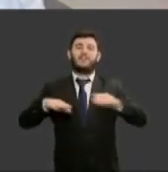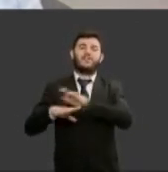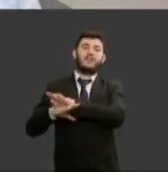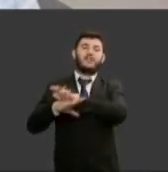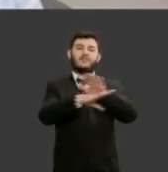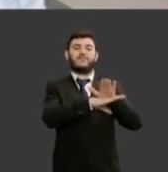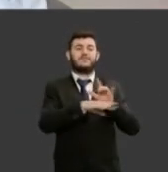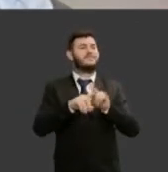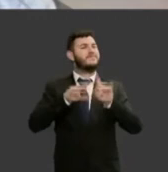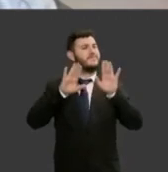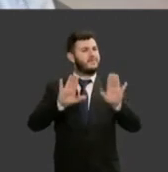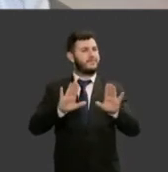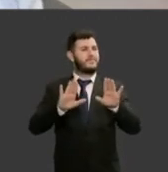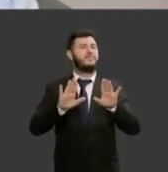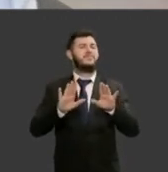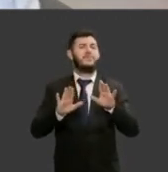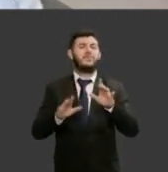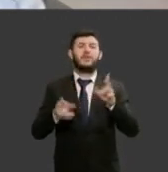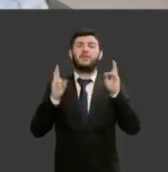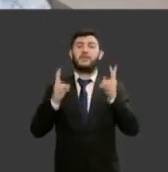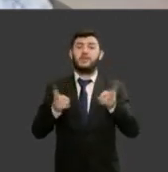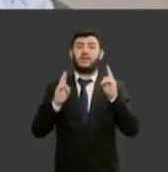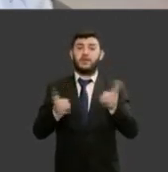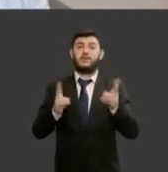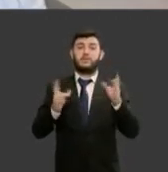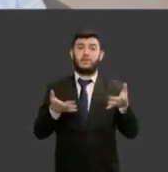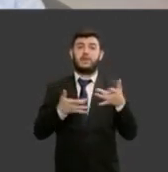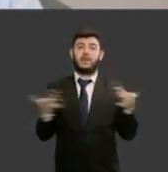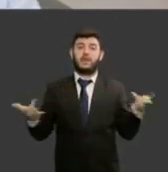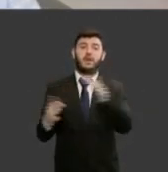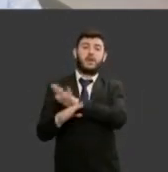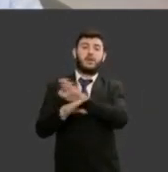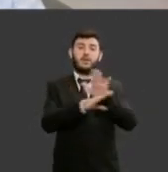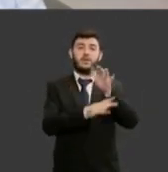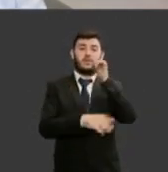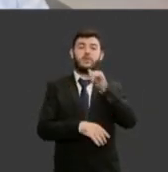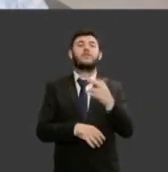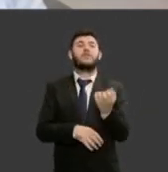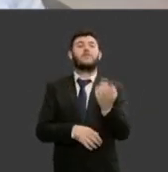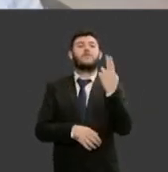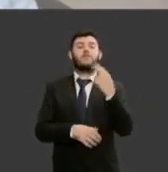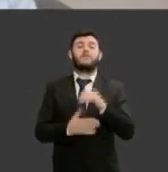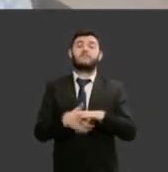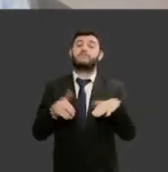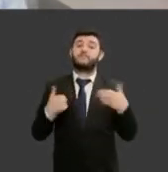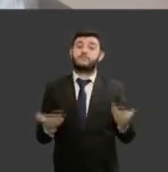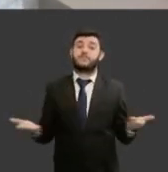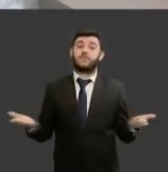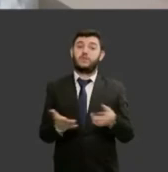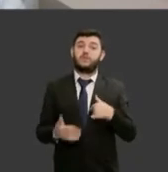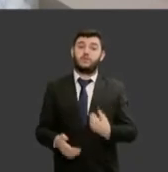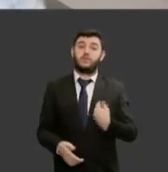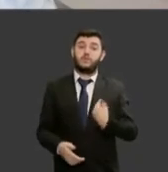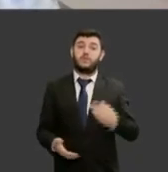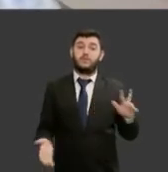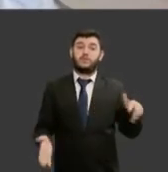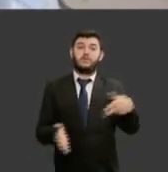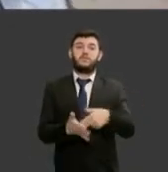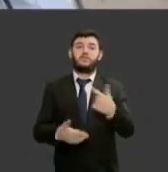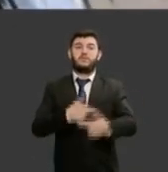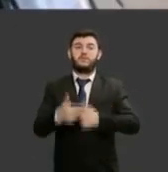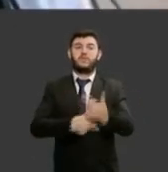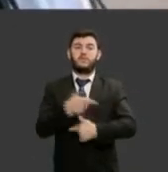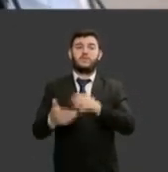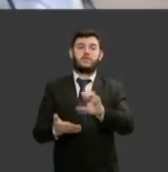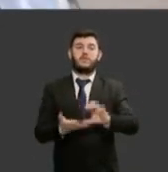todos mas na medida que eu puder sempre ajudar as mulheres eu vou ajudá-las então estar hoje no Conselho Nacional de Justiça e